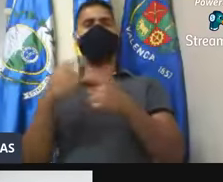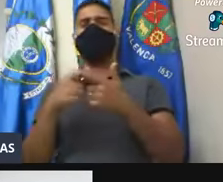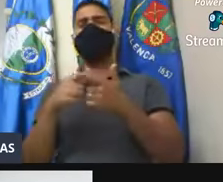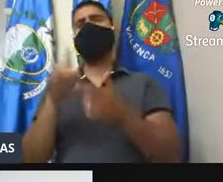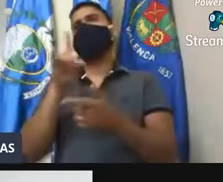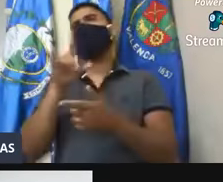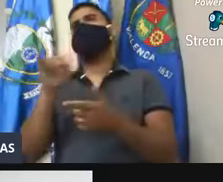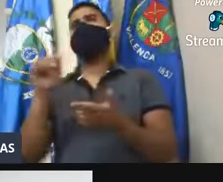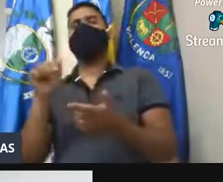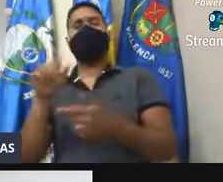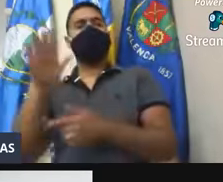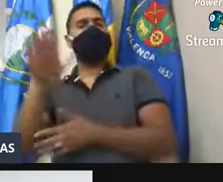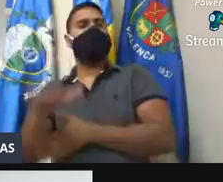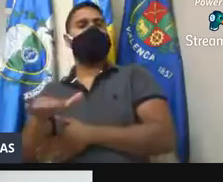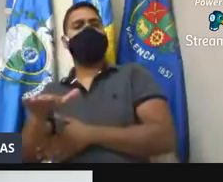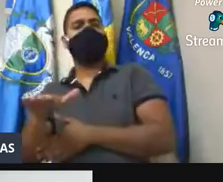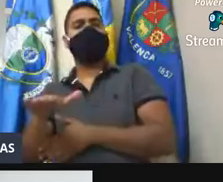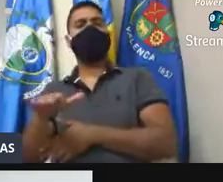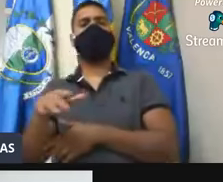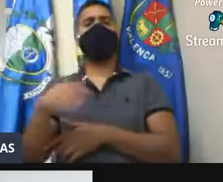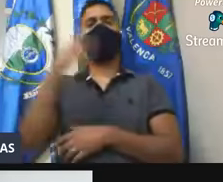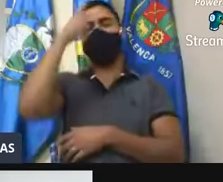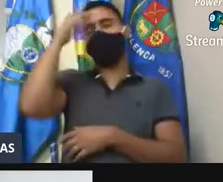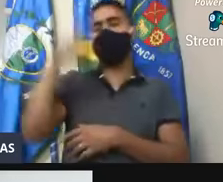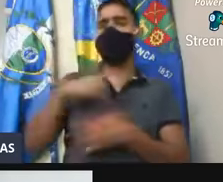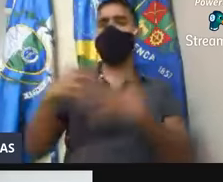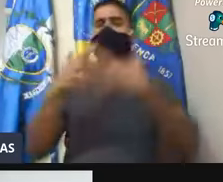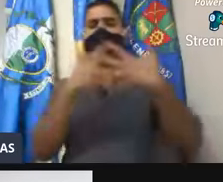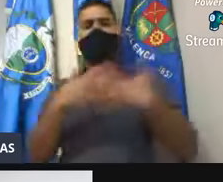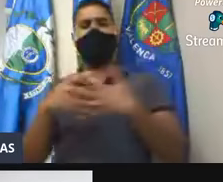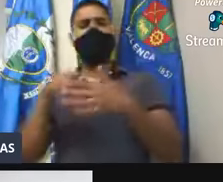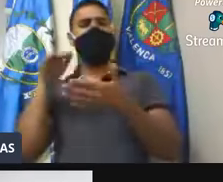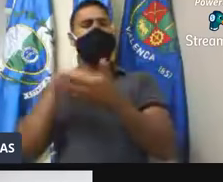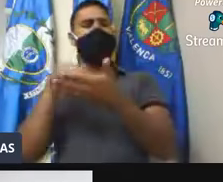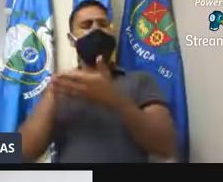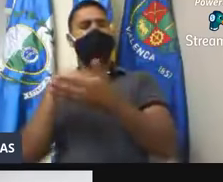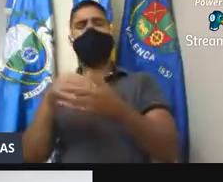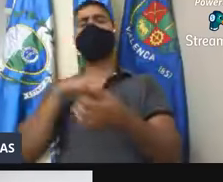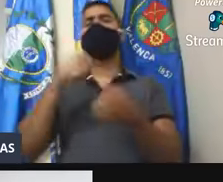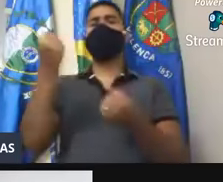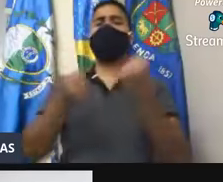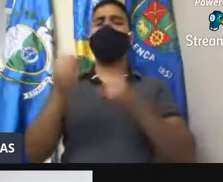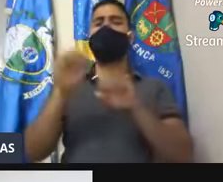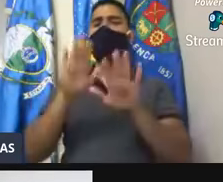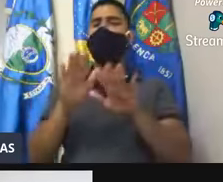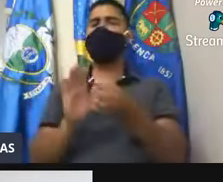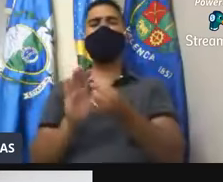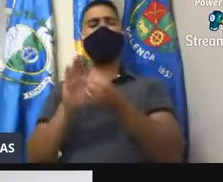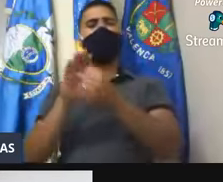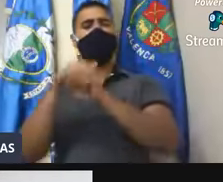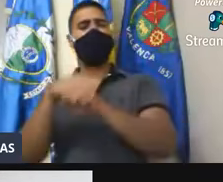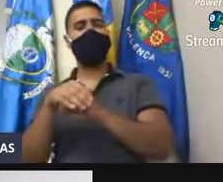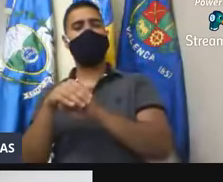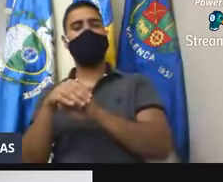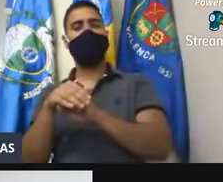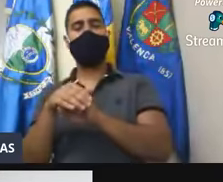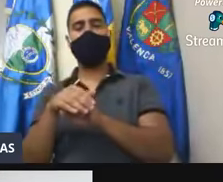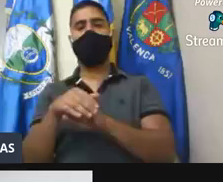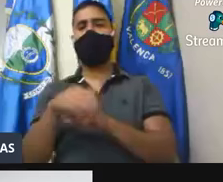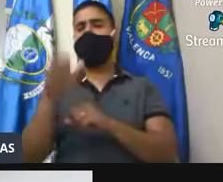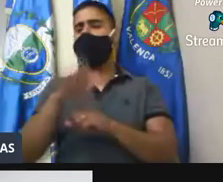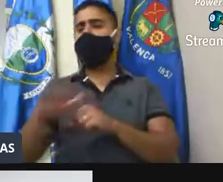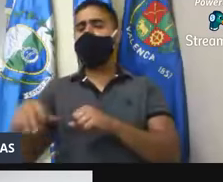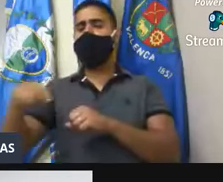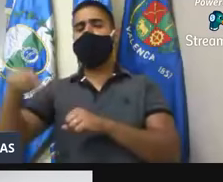dia. A gente está com atividade laborativa, passa um caminhão, buzinando, passa um carro, mas à noite, botar a criança para dormir